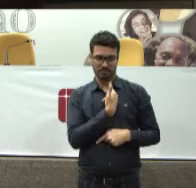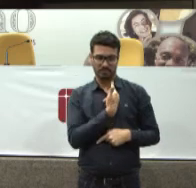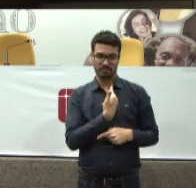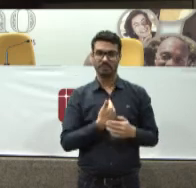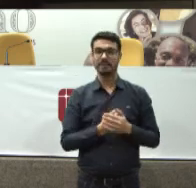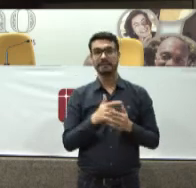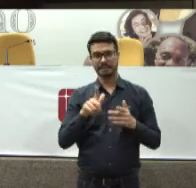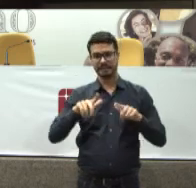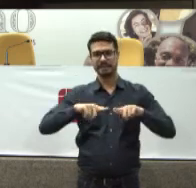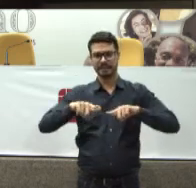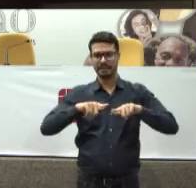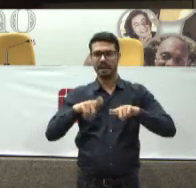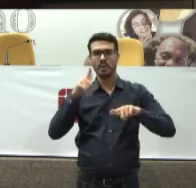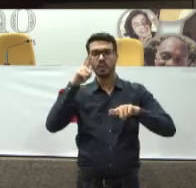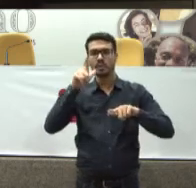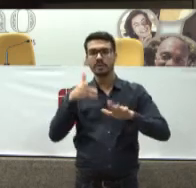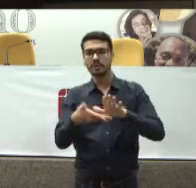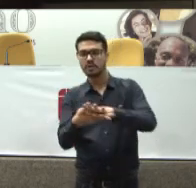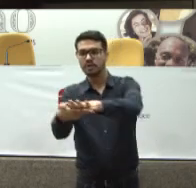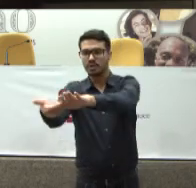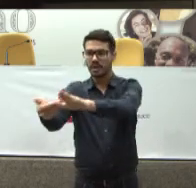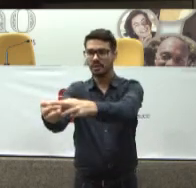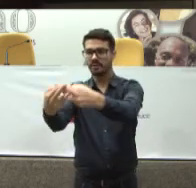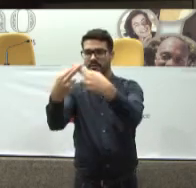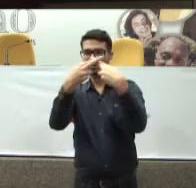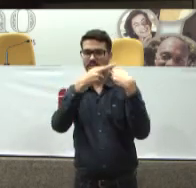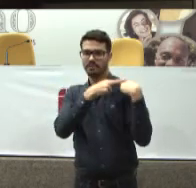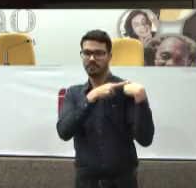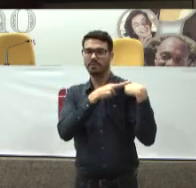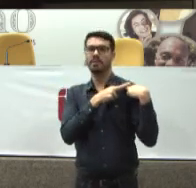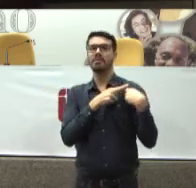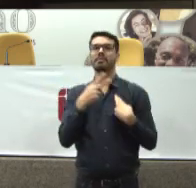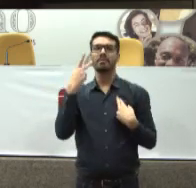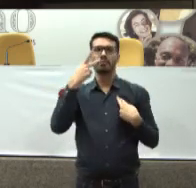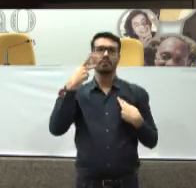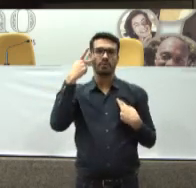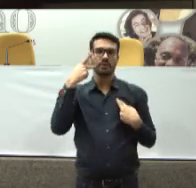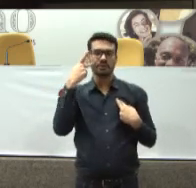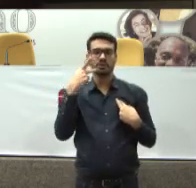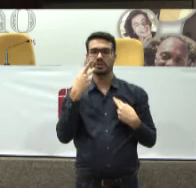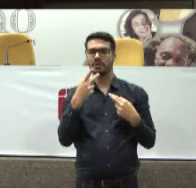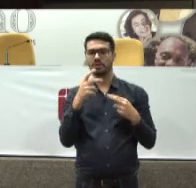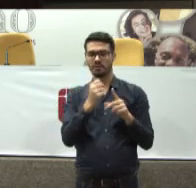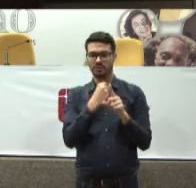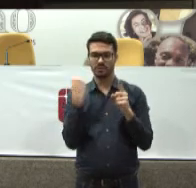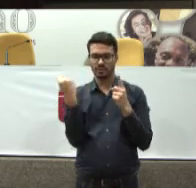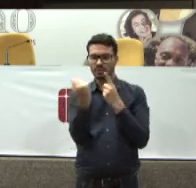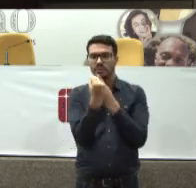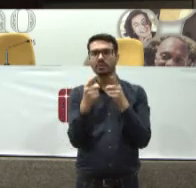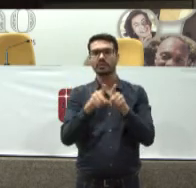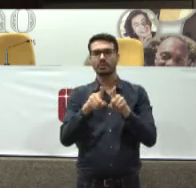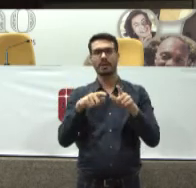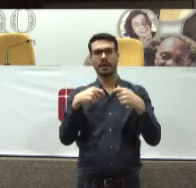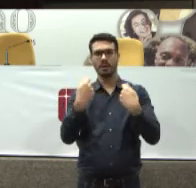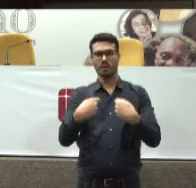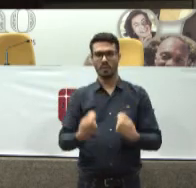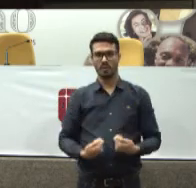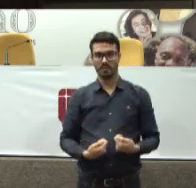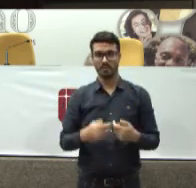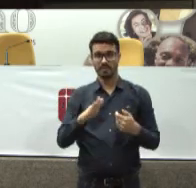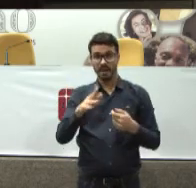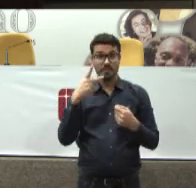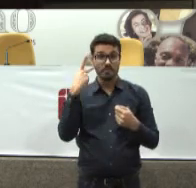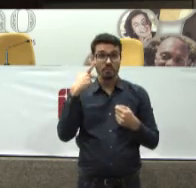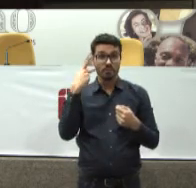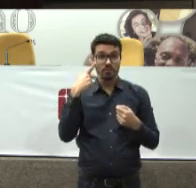reverter isso Garantido por políticas sociais E econômicas Só que A